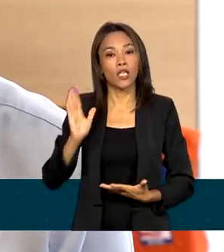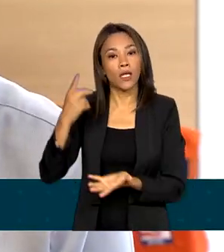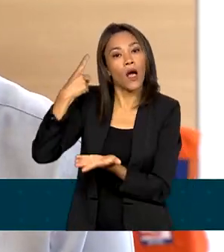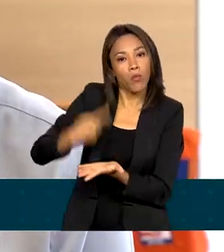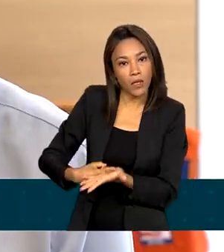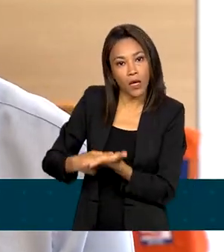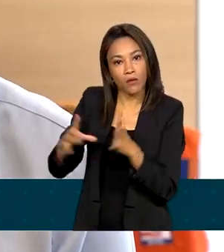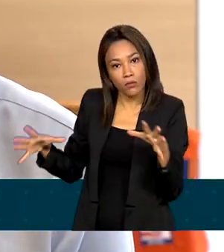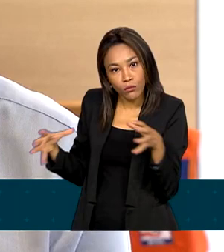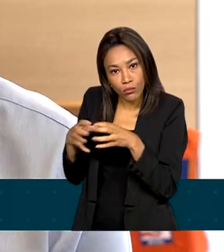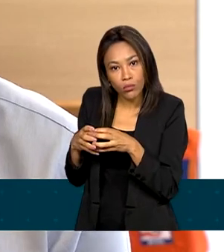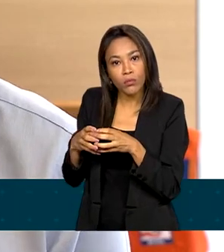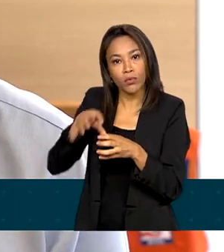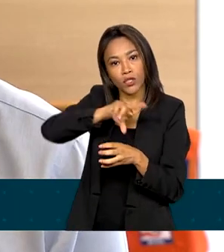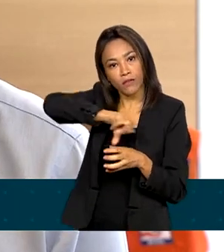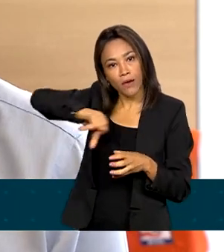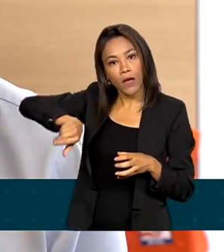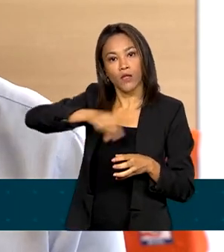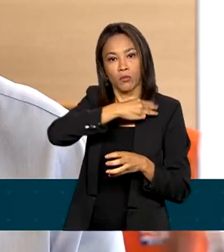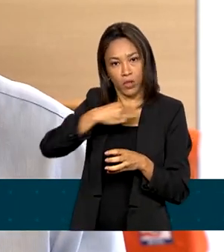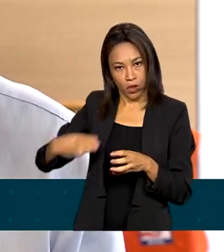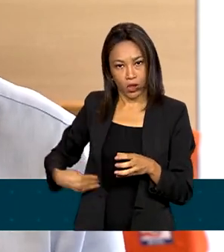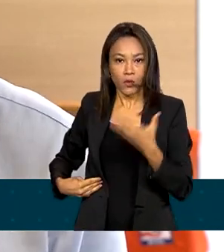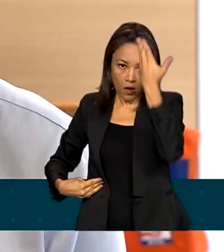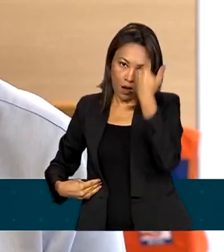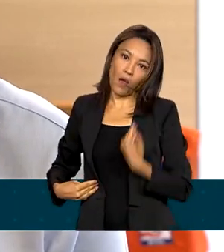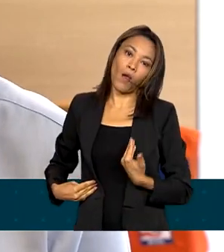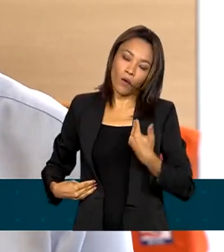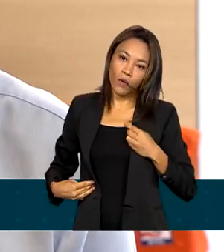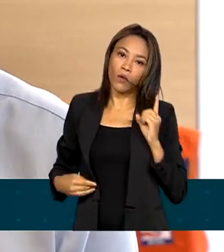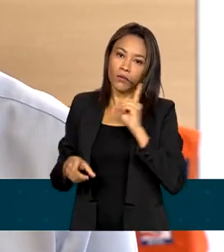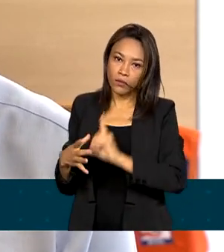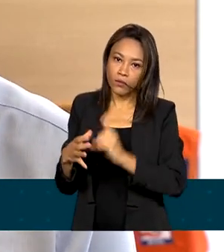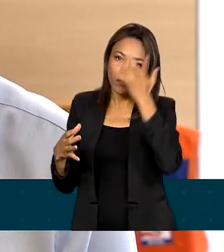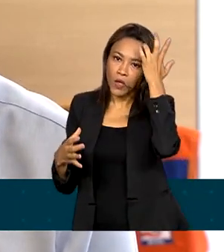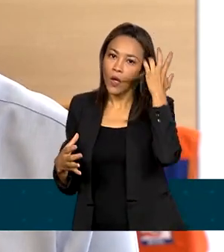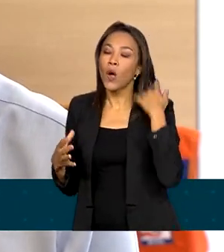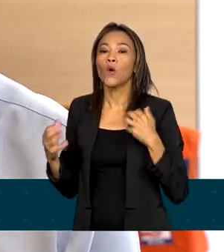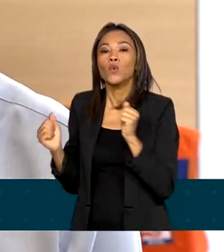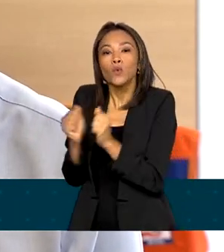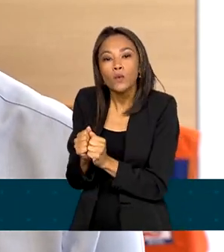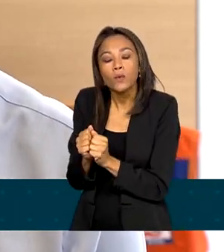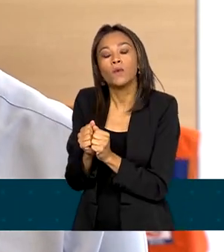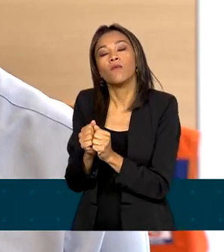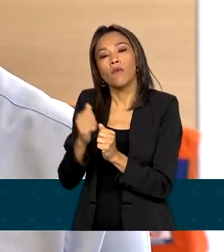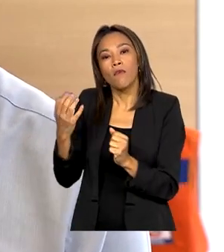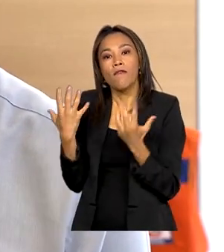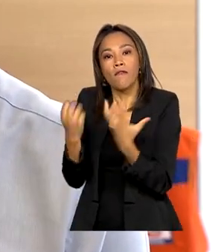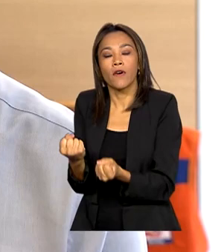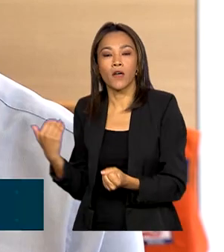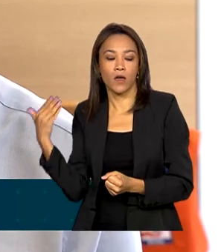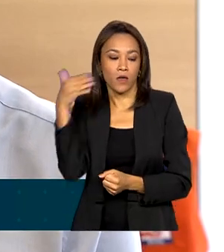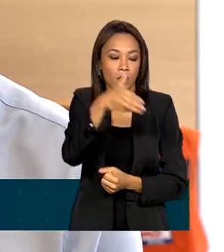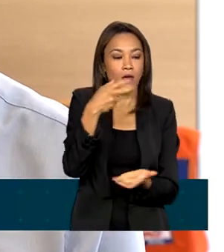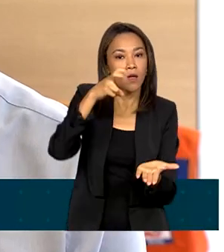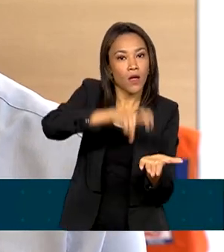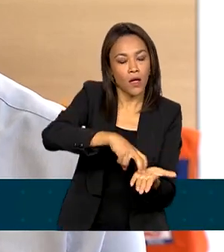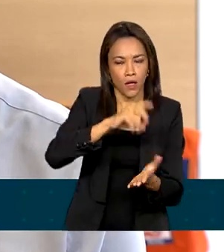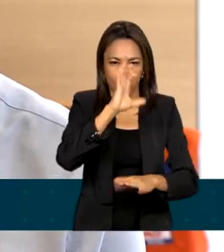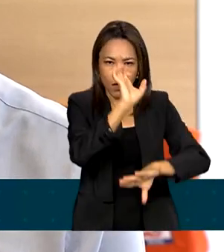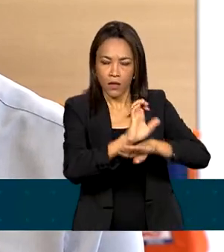por esses ministros, onde eu estou também envolvido, junto com o secretário nacional de Defesa Civil. Nós vamos pela manhã para o Rio Grande do Sul.